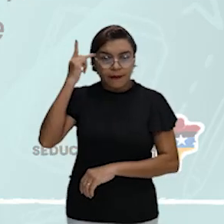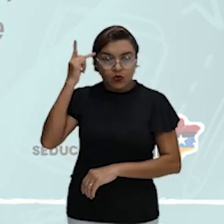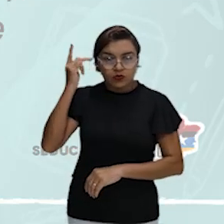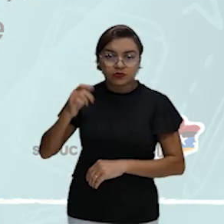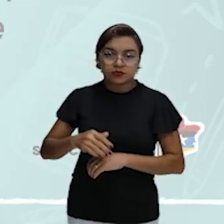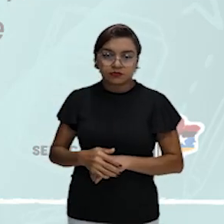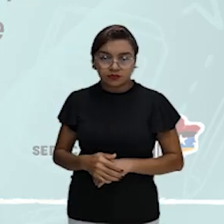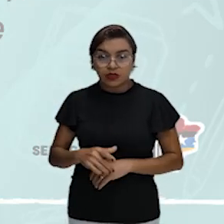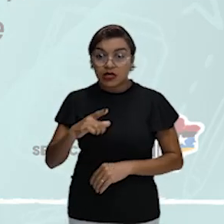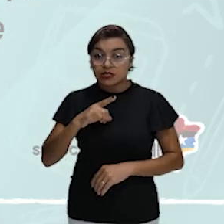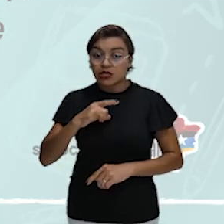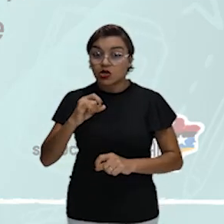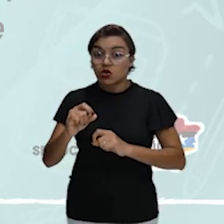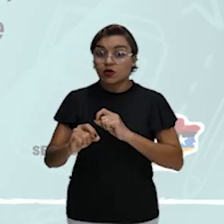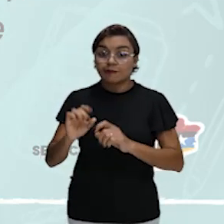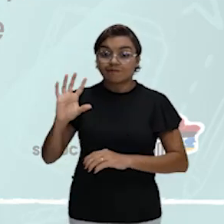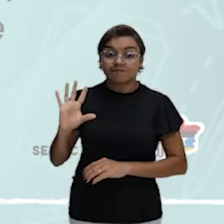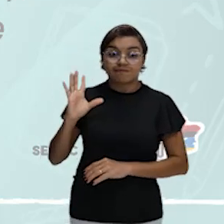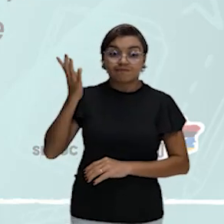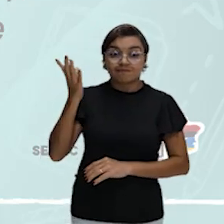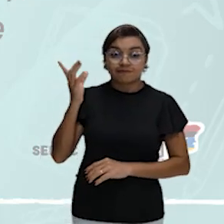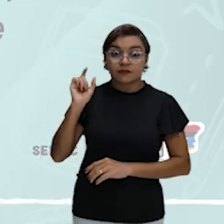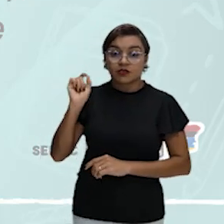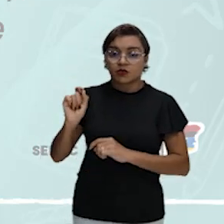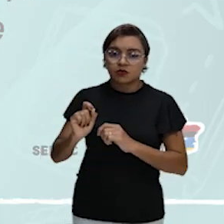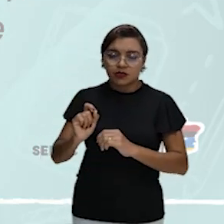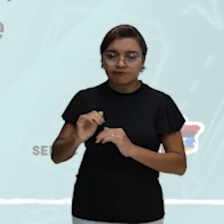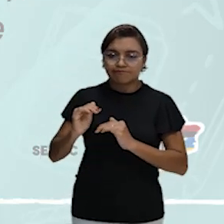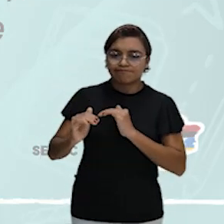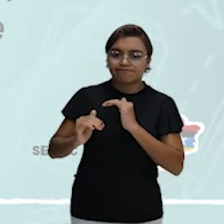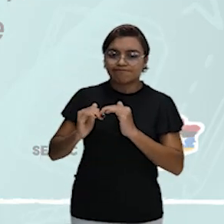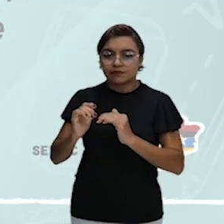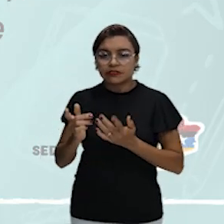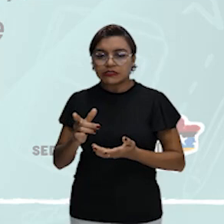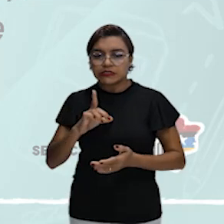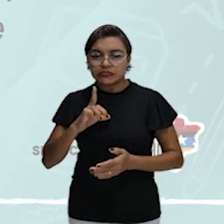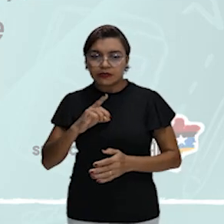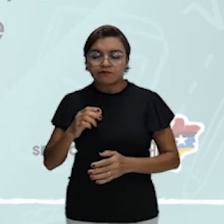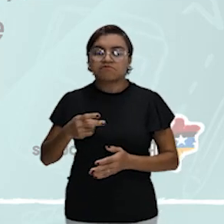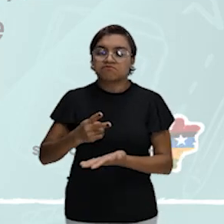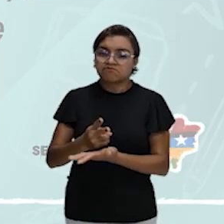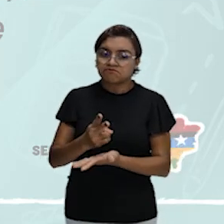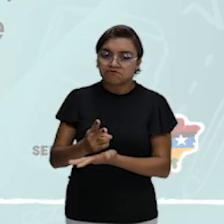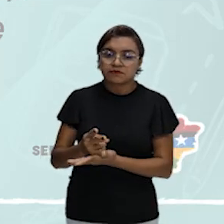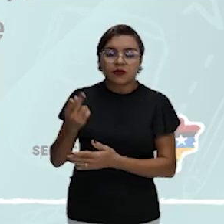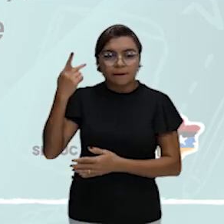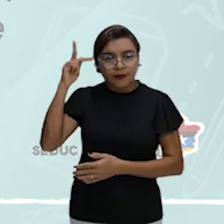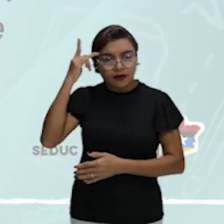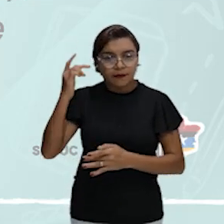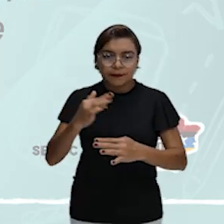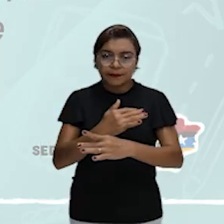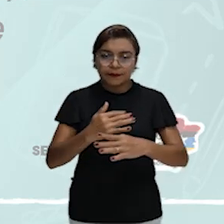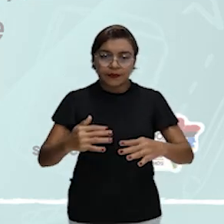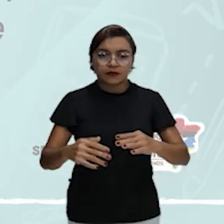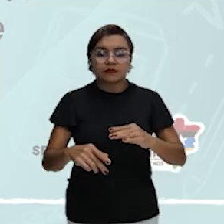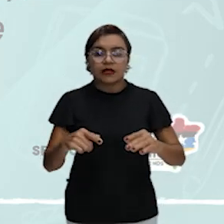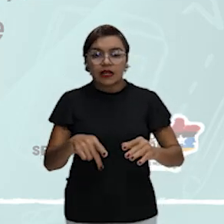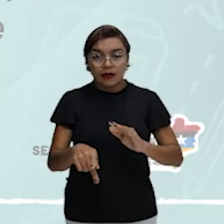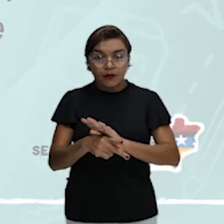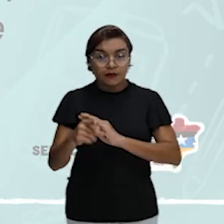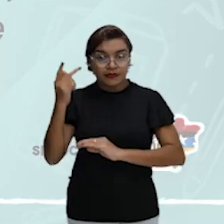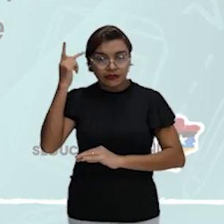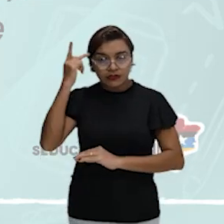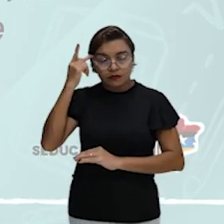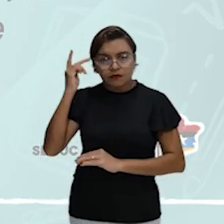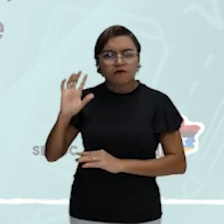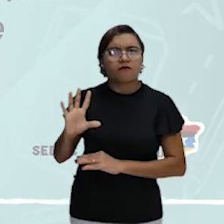a existência do fenômeno é cada vez mais evidente também em cidades médias paulistas. Que fenômeno?